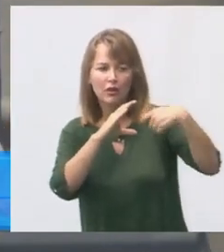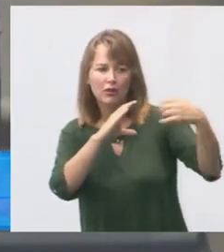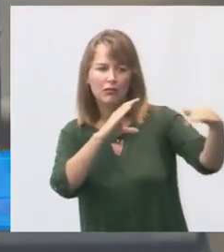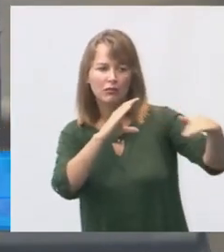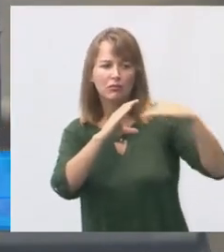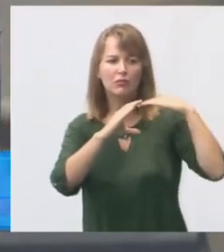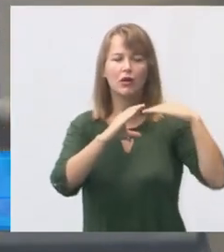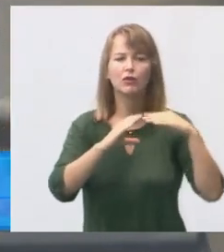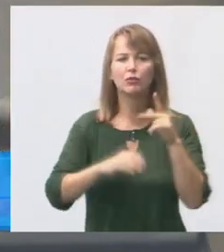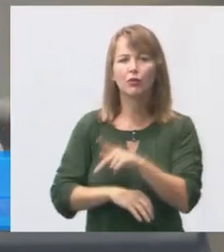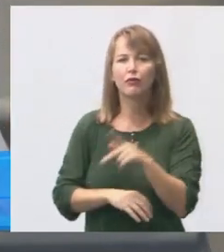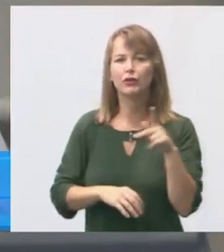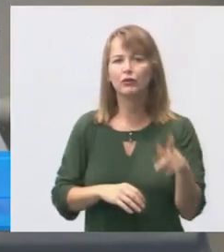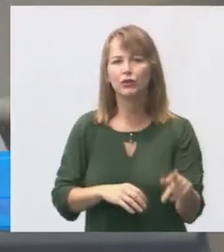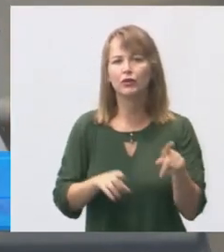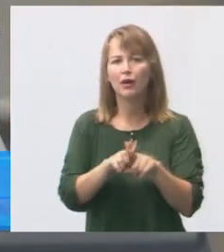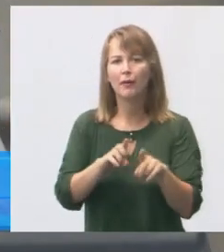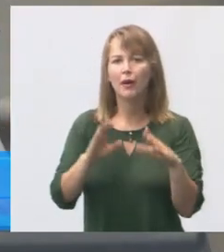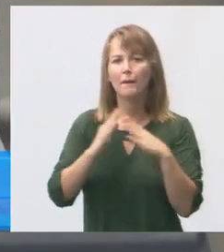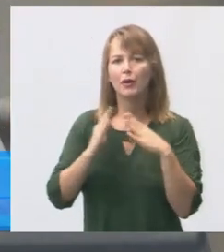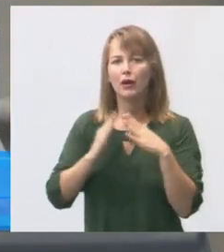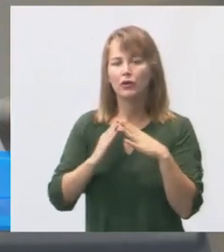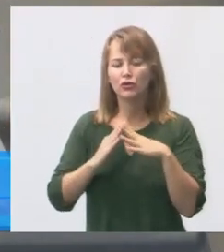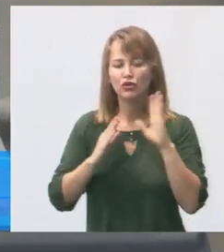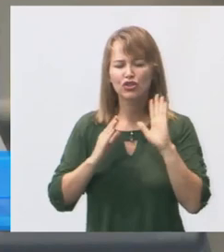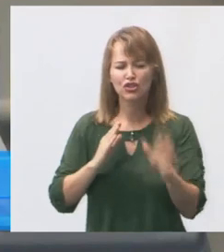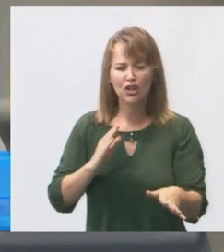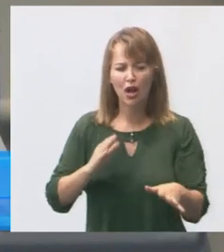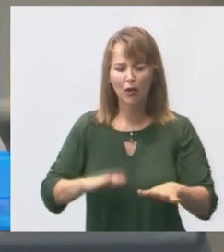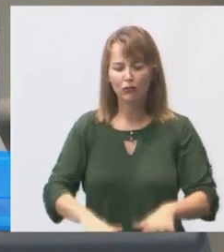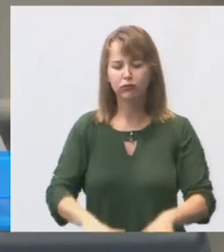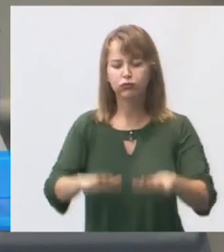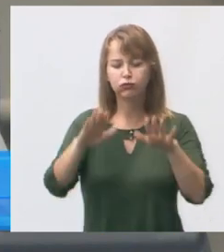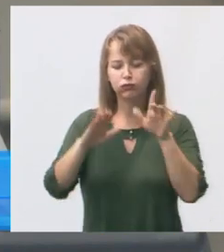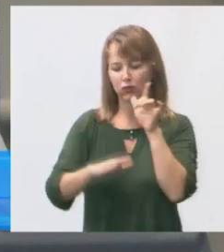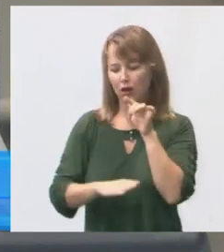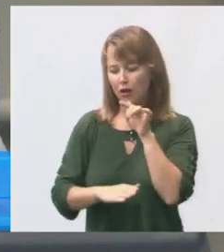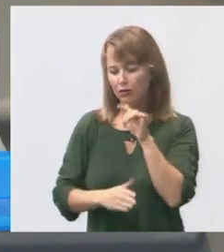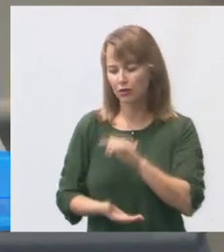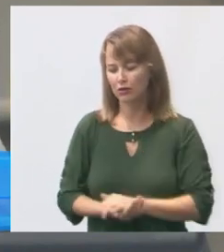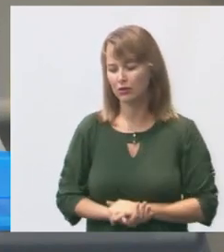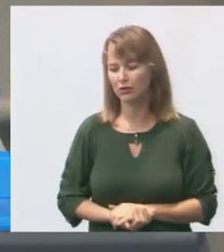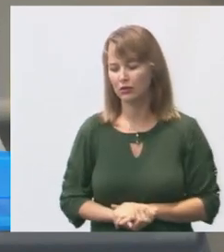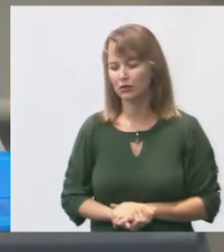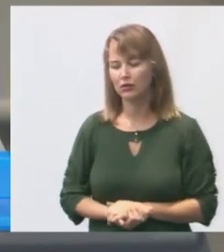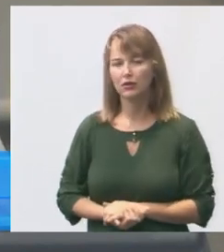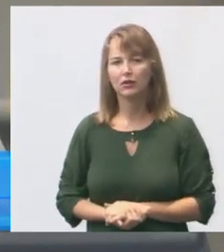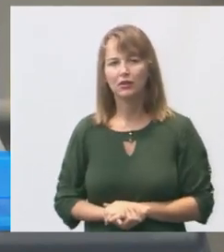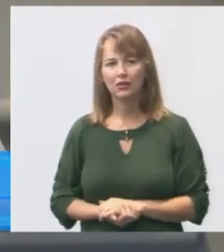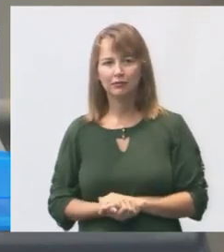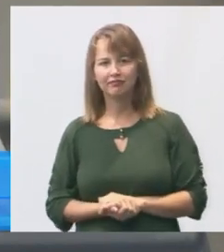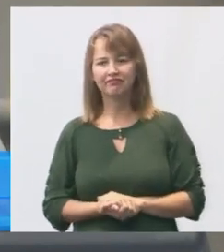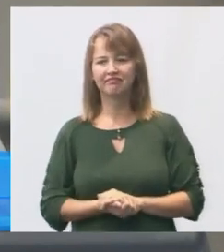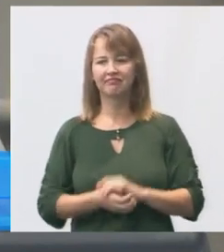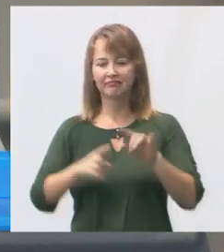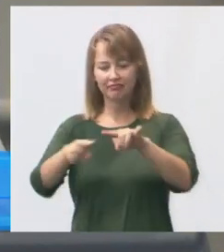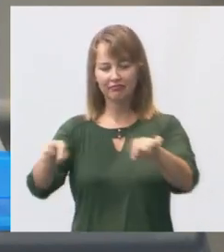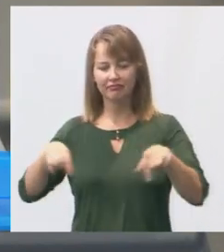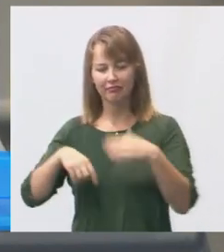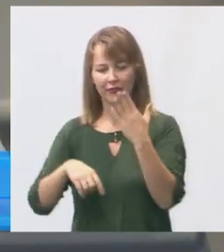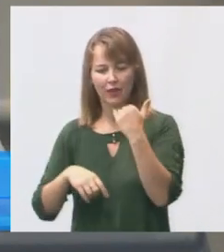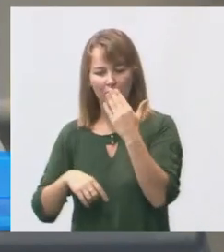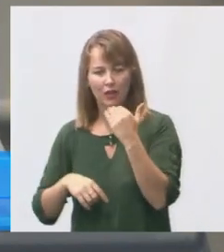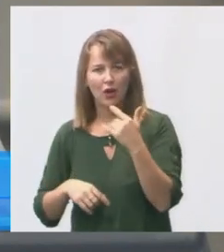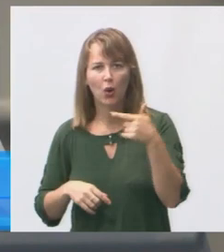e moradores, está tudo alagado na Alcarlina. Inclusive, o refeitório das crianças, não teve aula